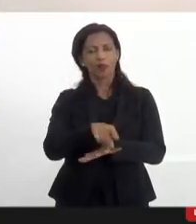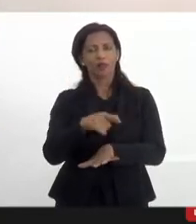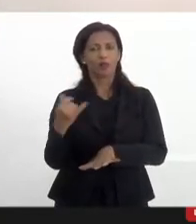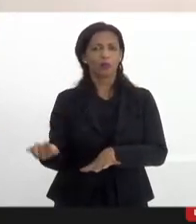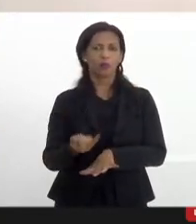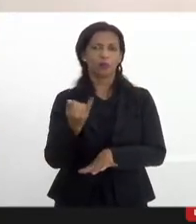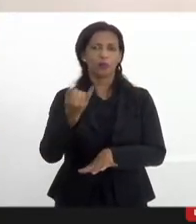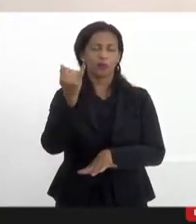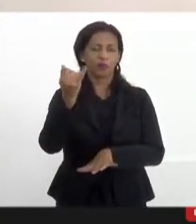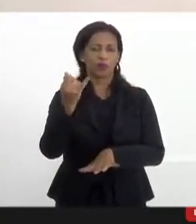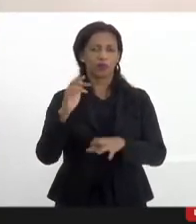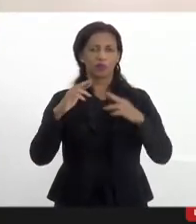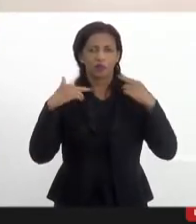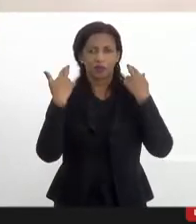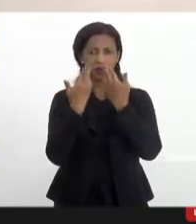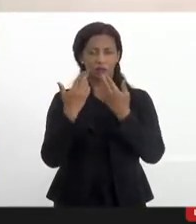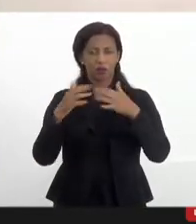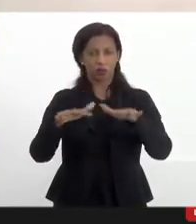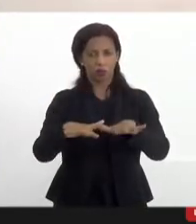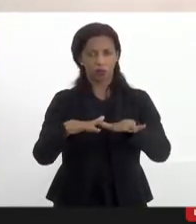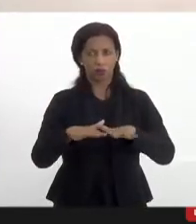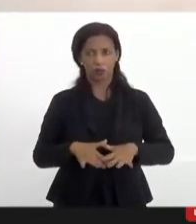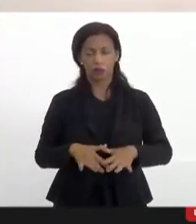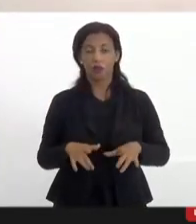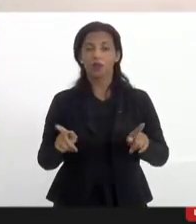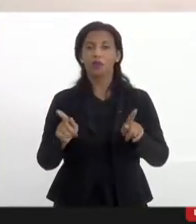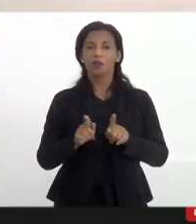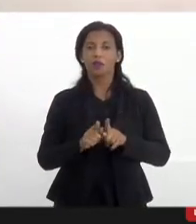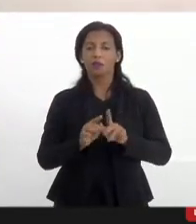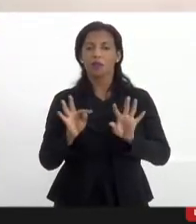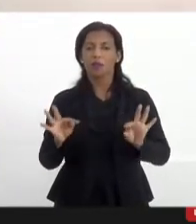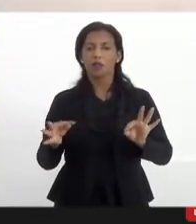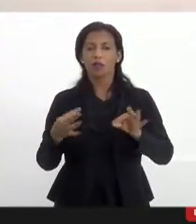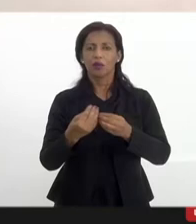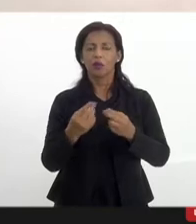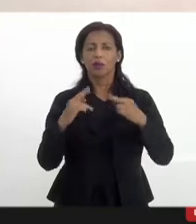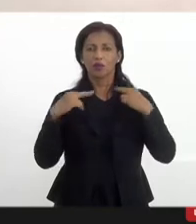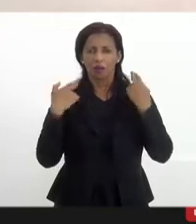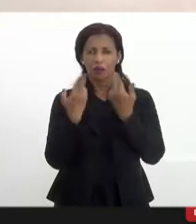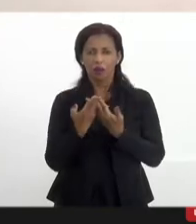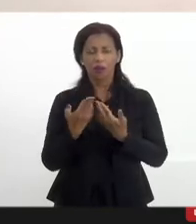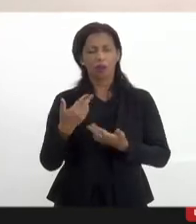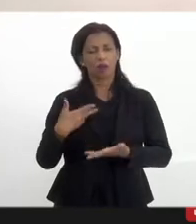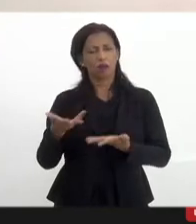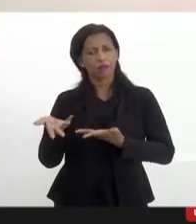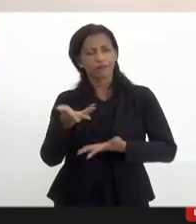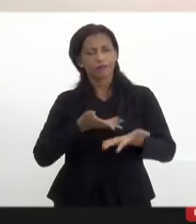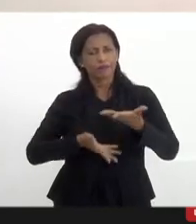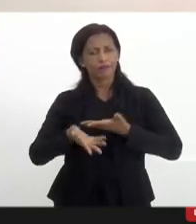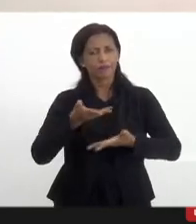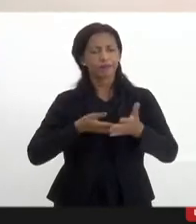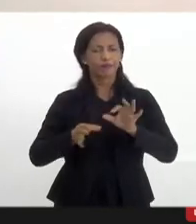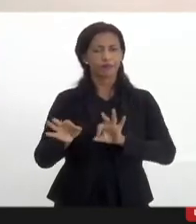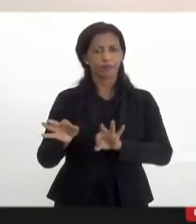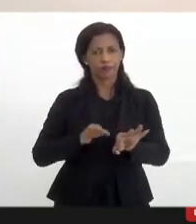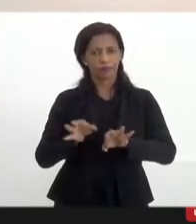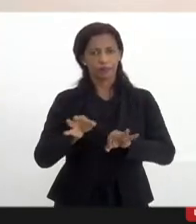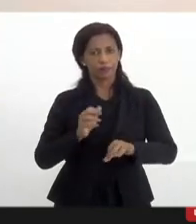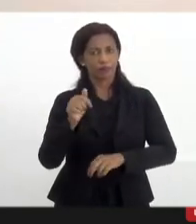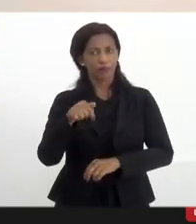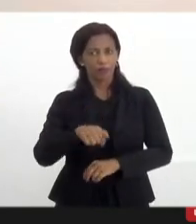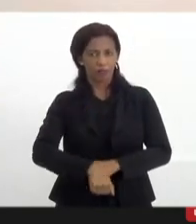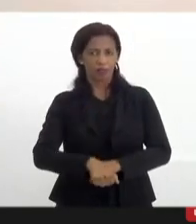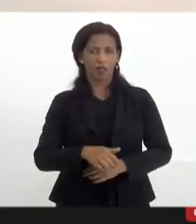significativo dessa audiência pública. Bem como a toda audiência que participa também, de alguma forma, dessa